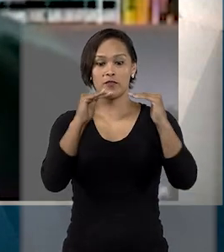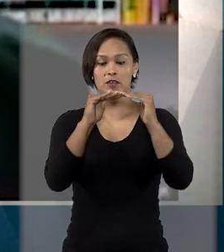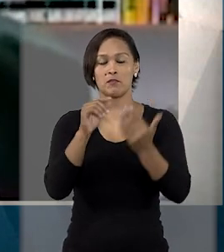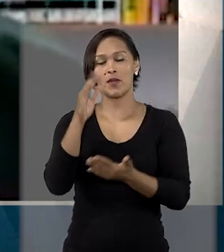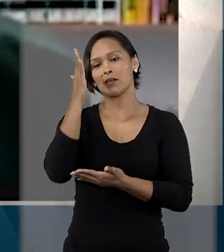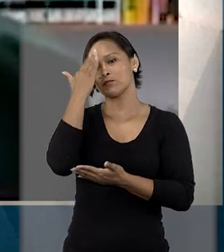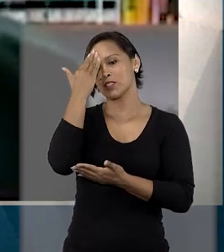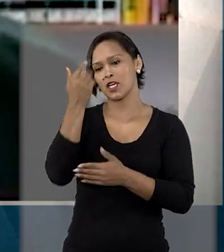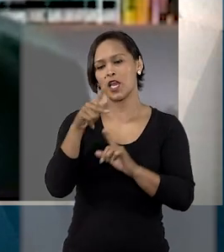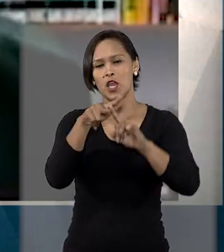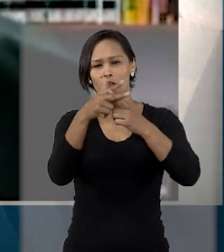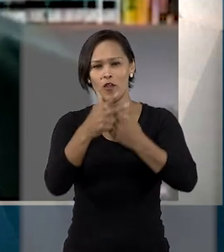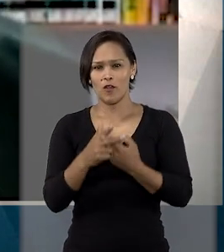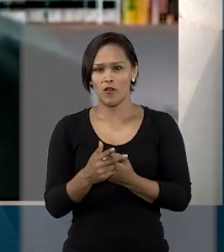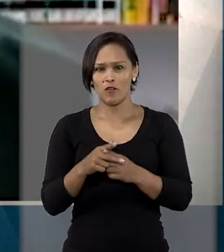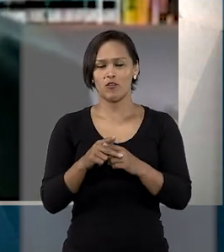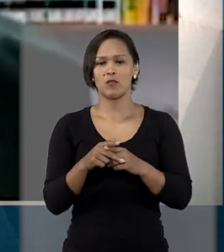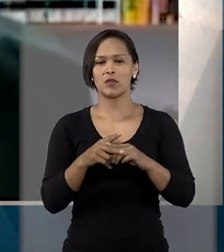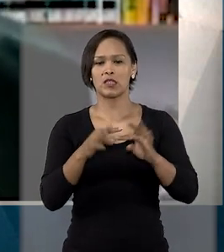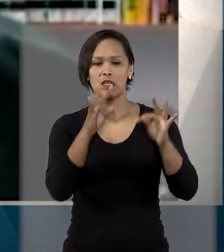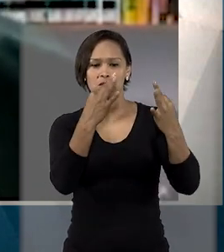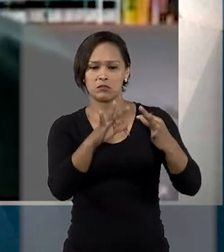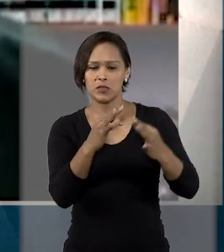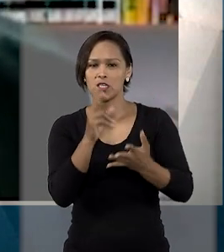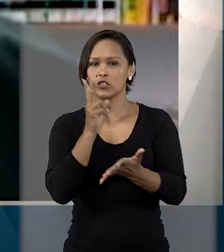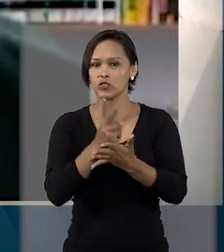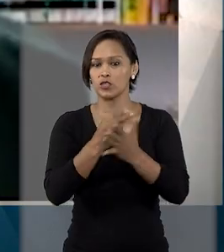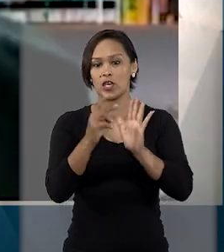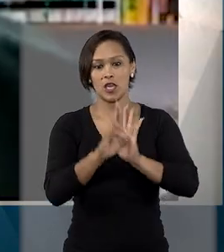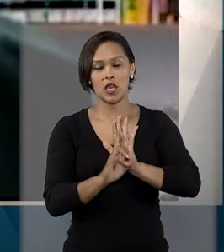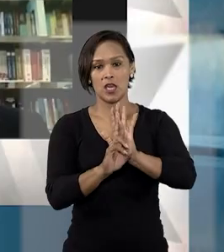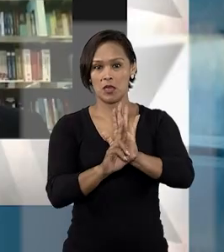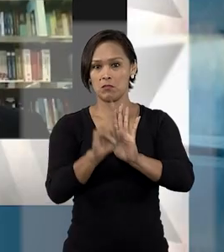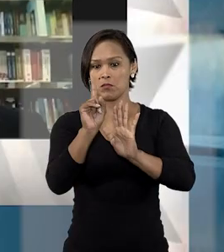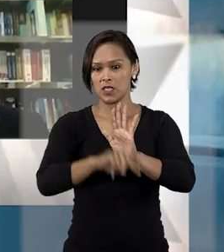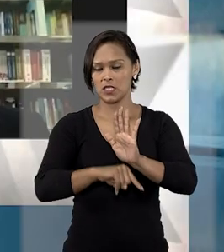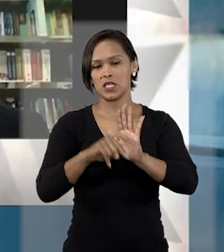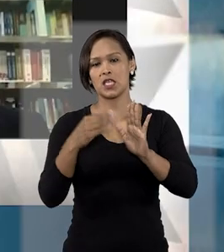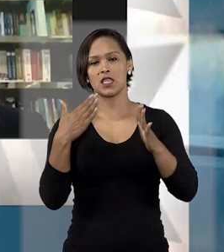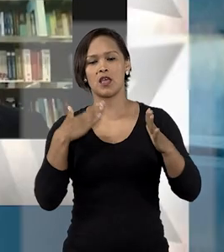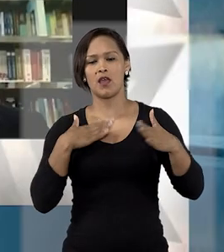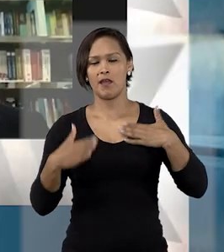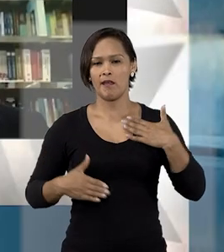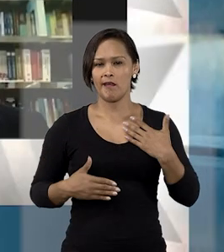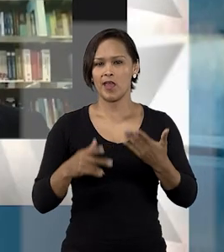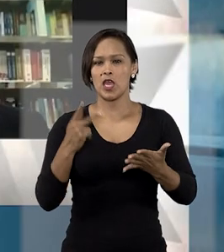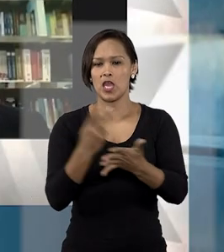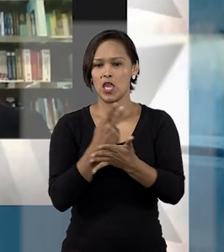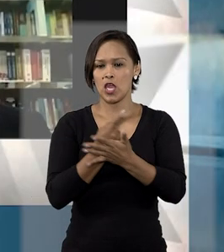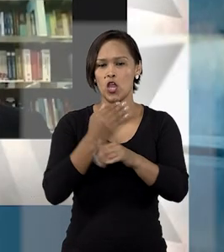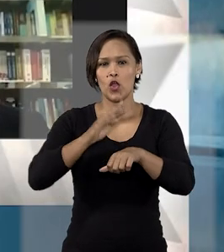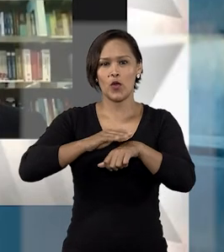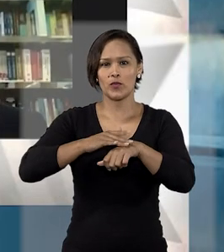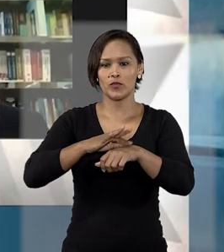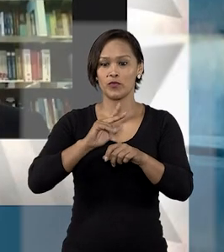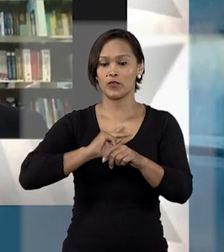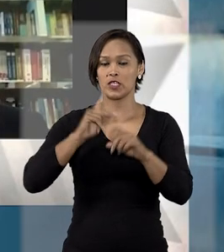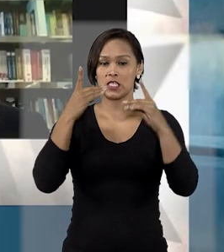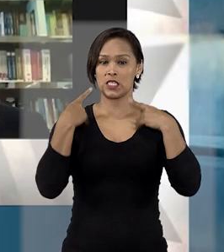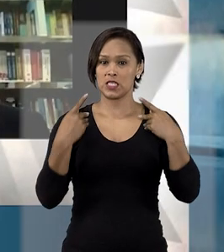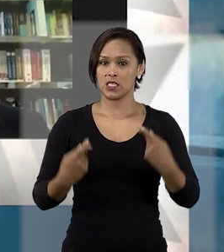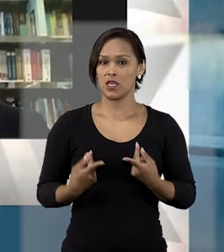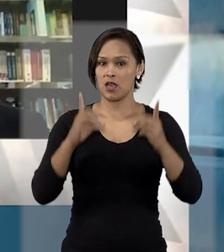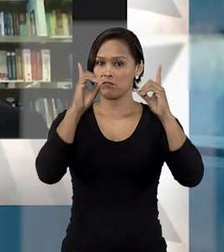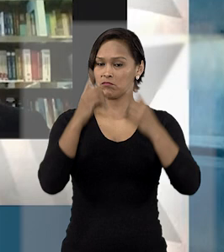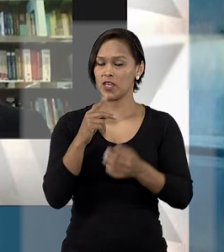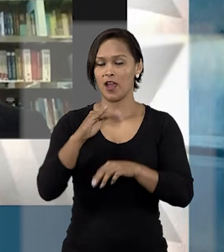deformidade permanente deve representar lesão estética, danos de natureza física. E no caso dos autos, a